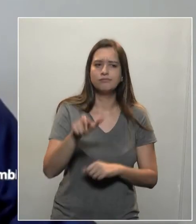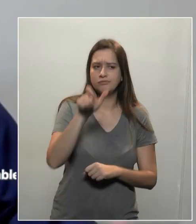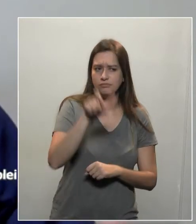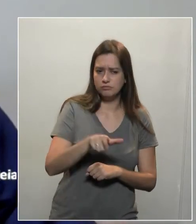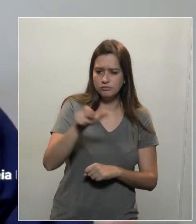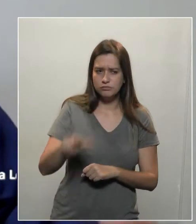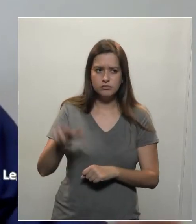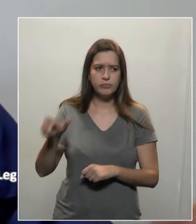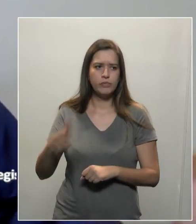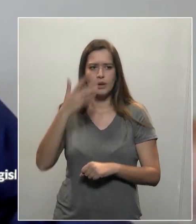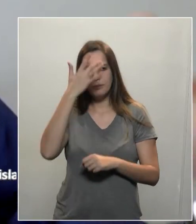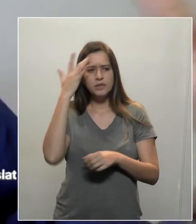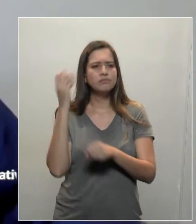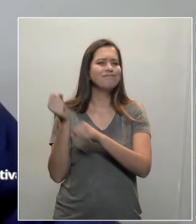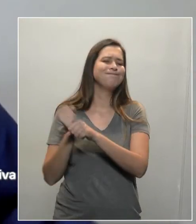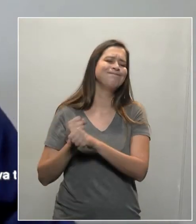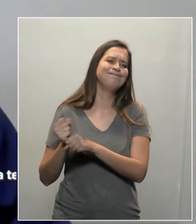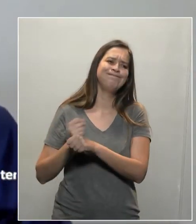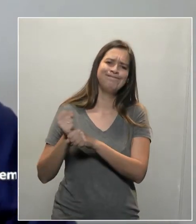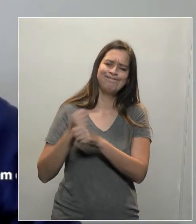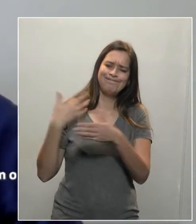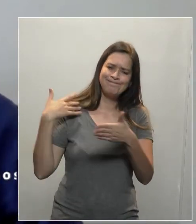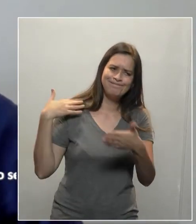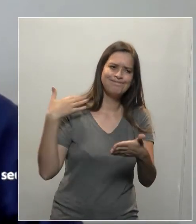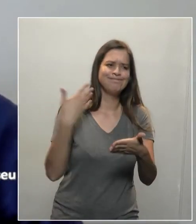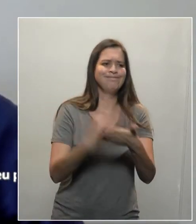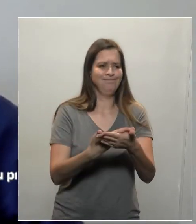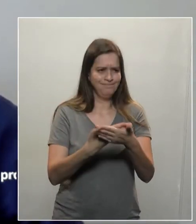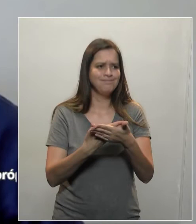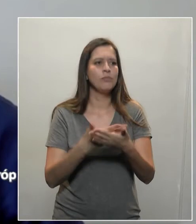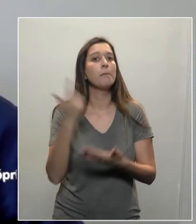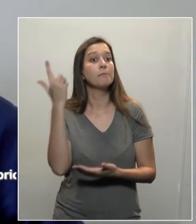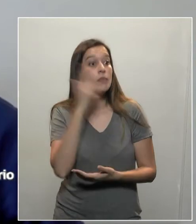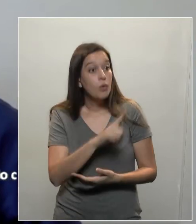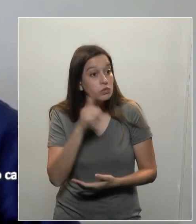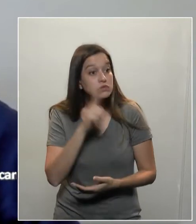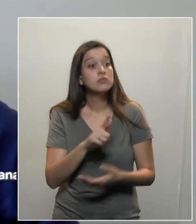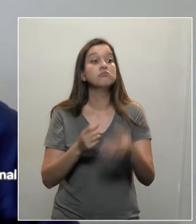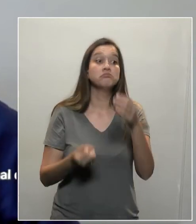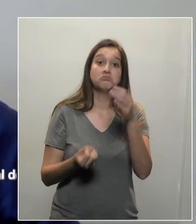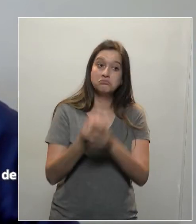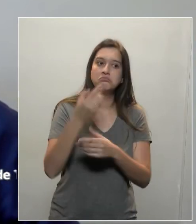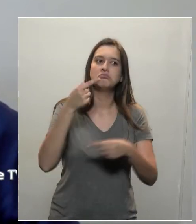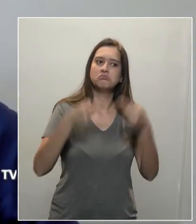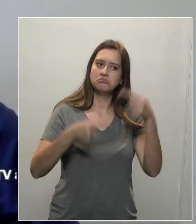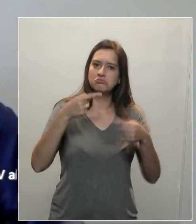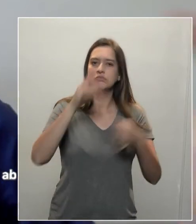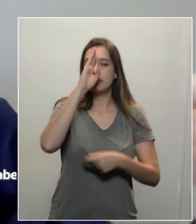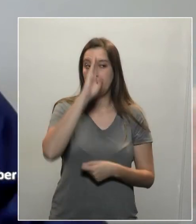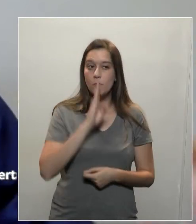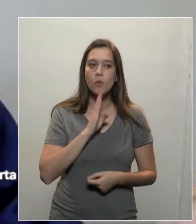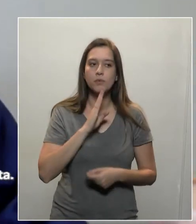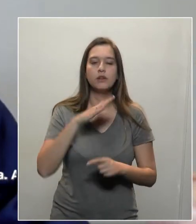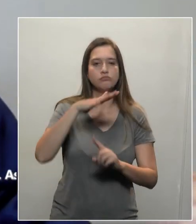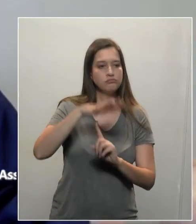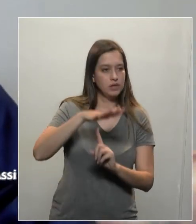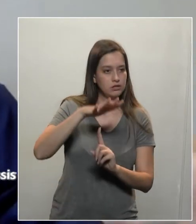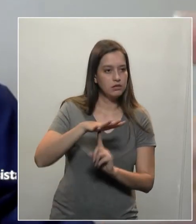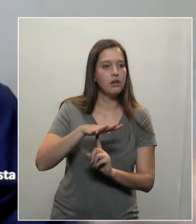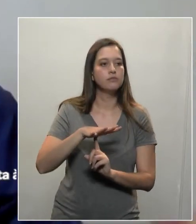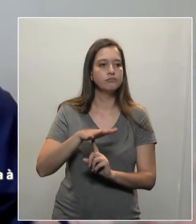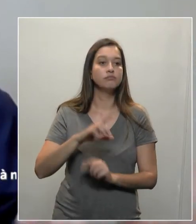para construir as políticas públicas do nosso Estado. Tem o direito de ser